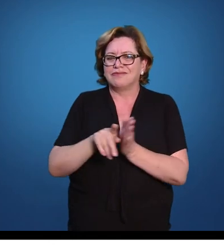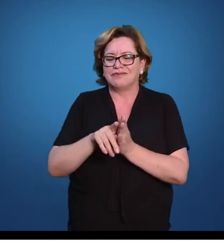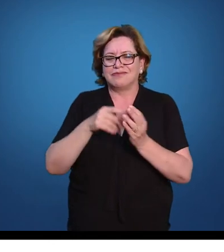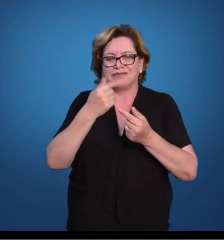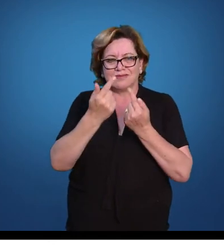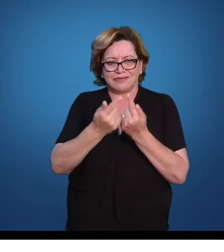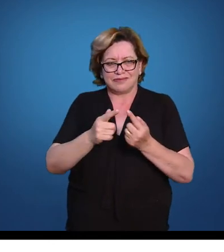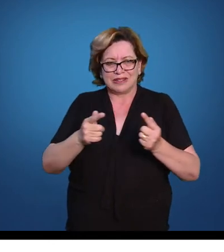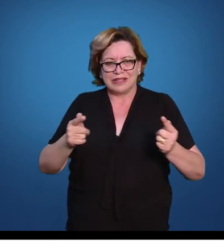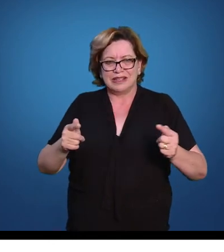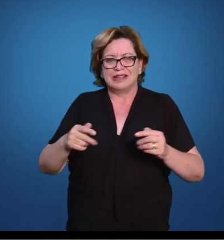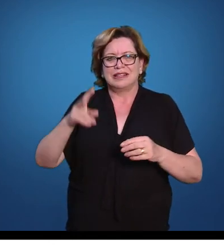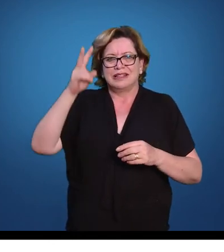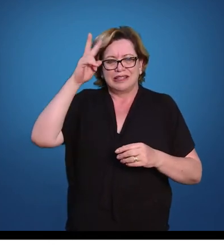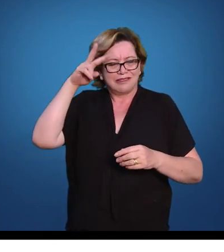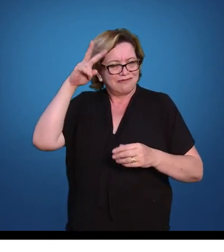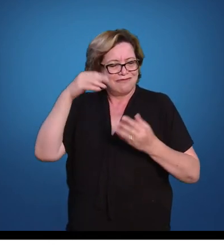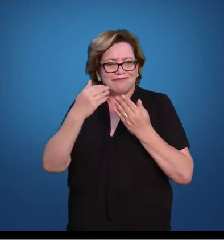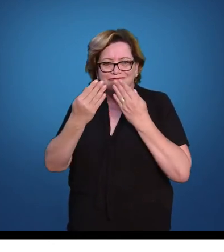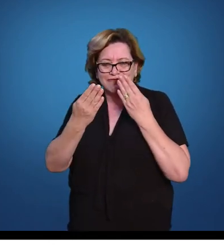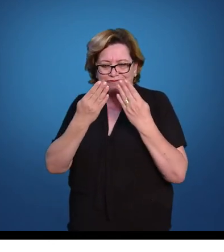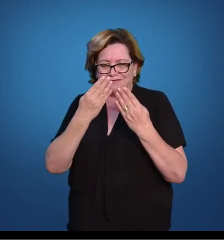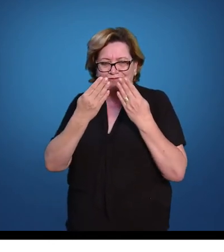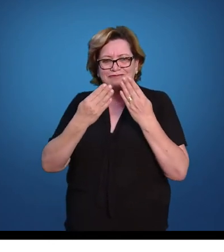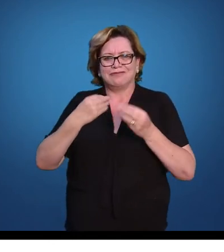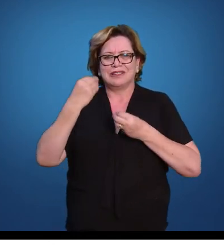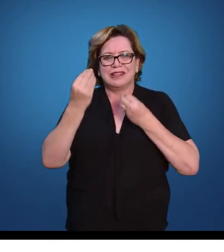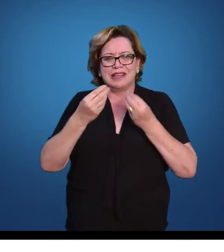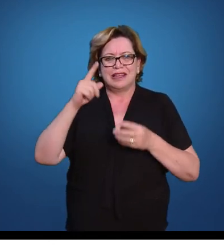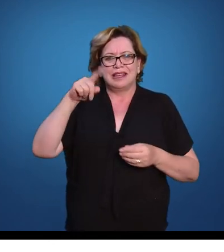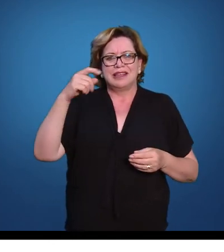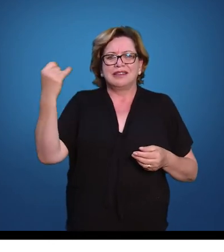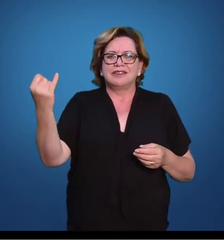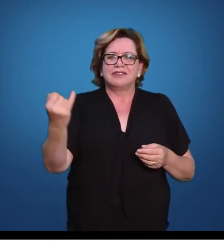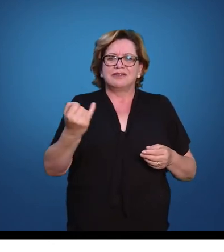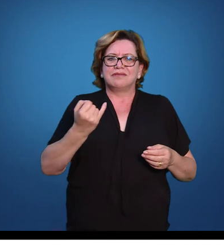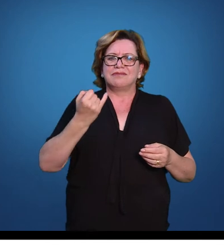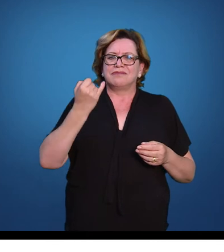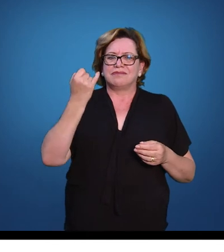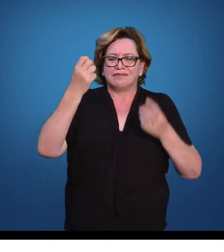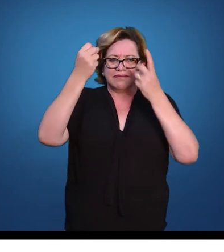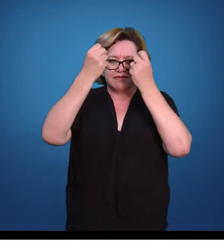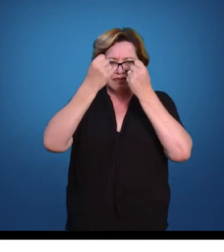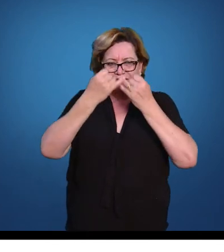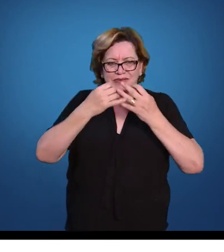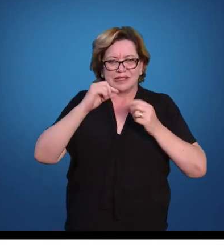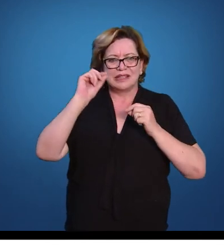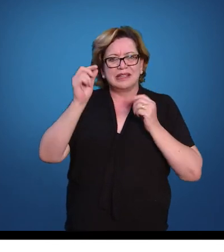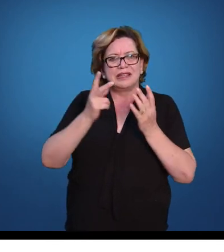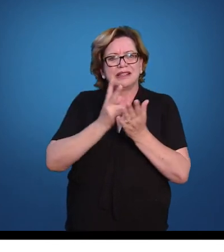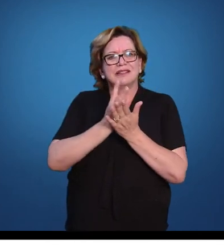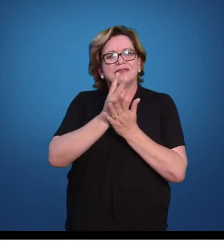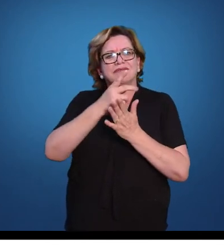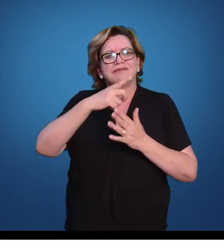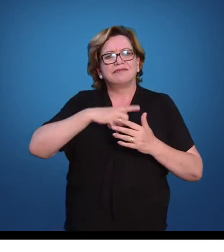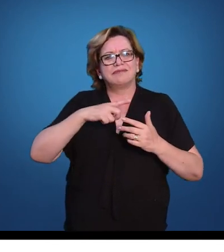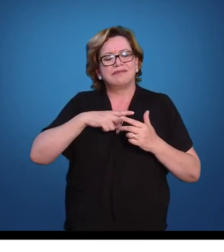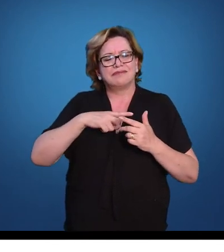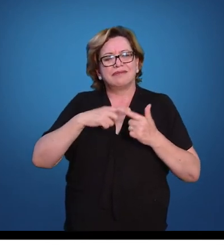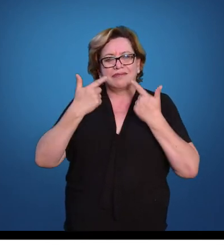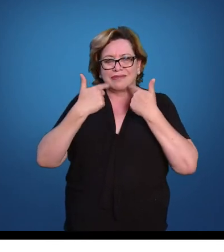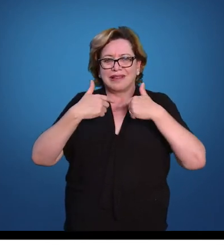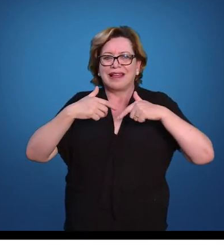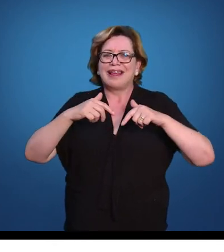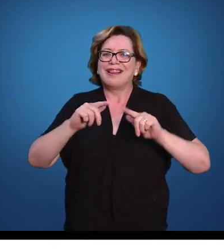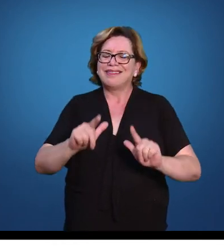da gramática histórico-comparativa, é importante dizer que ao longo de tudo isso prevalecia a língua escrita.